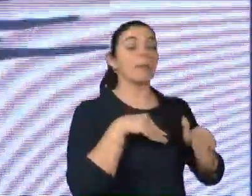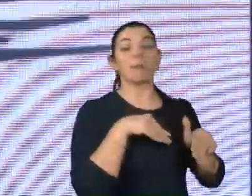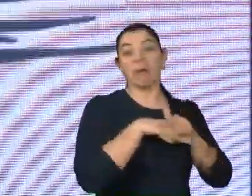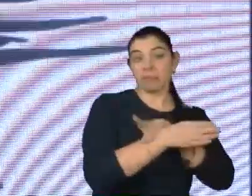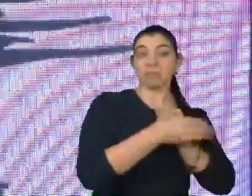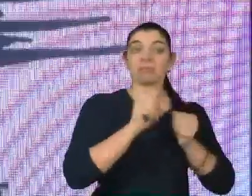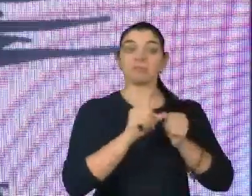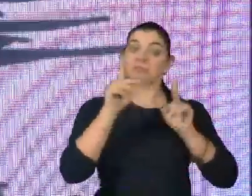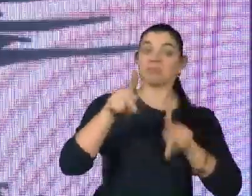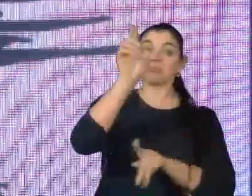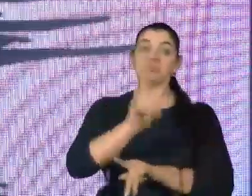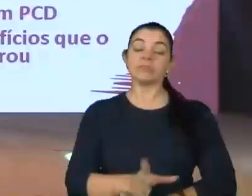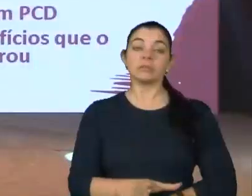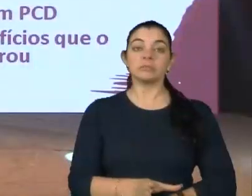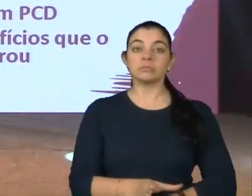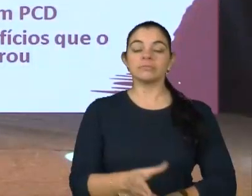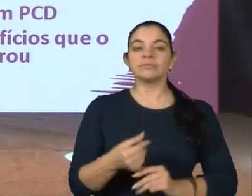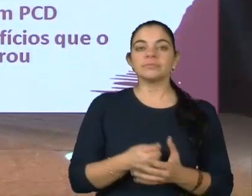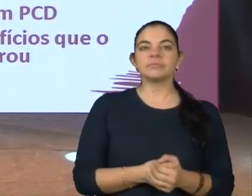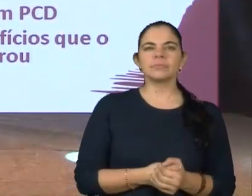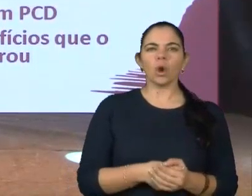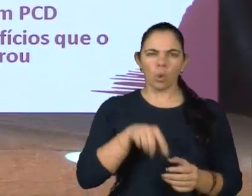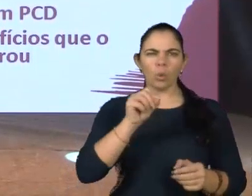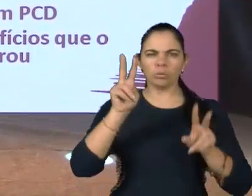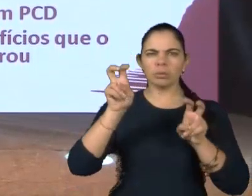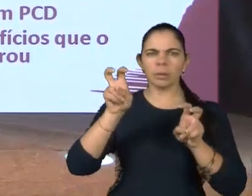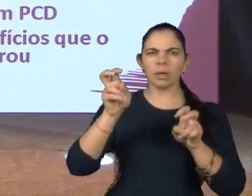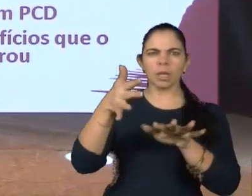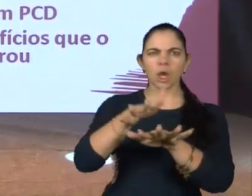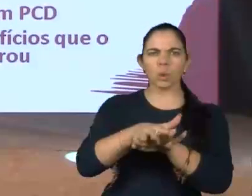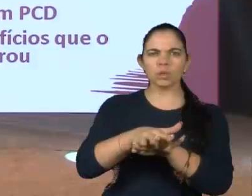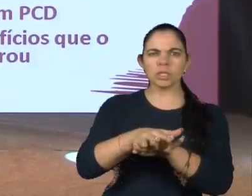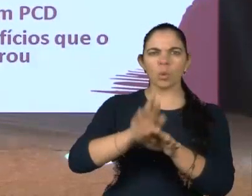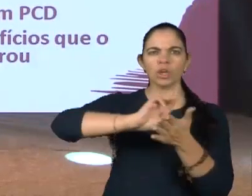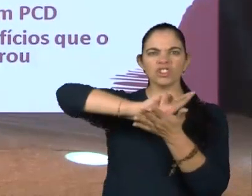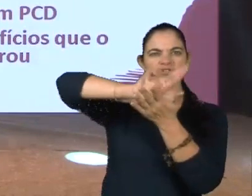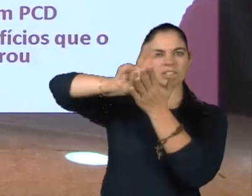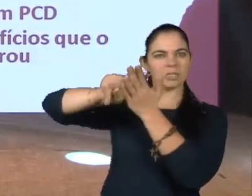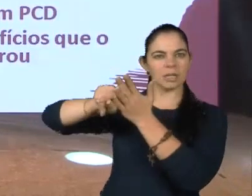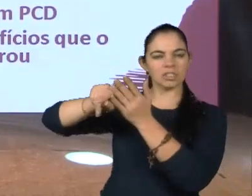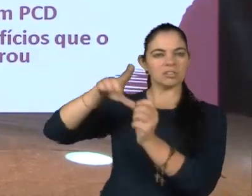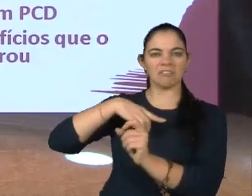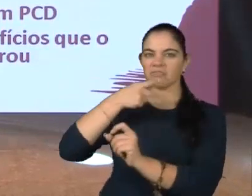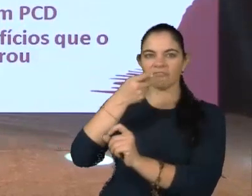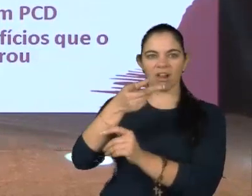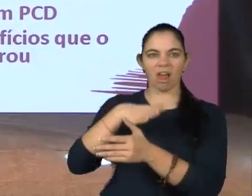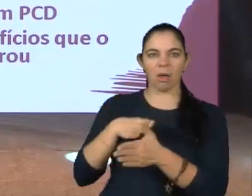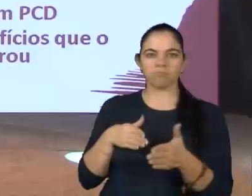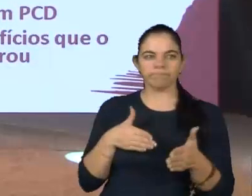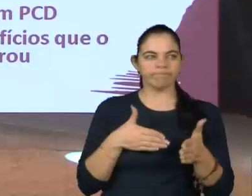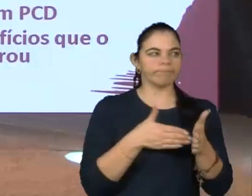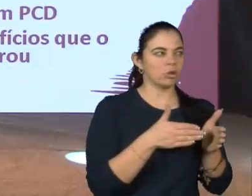deficiência. O tema inclusão e diversidade não deveria ser um tema restrito